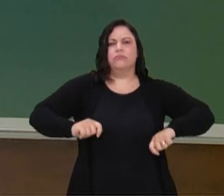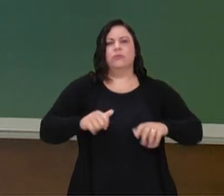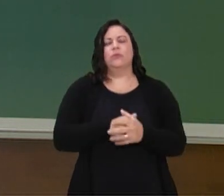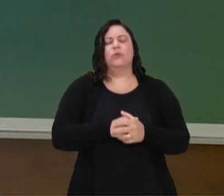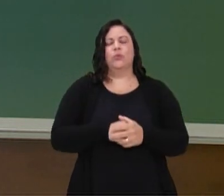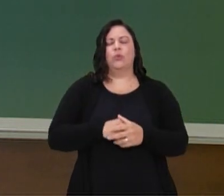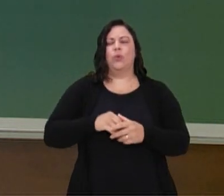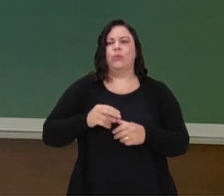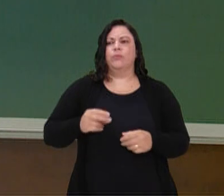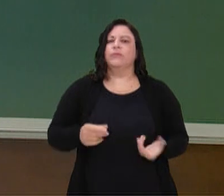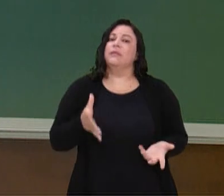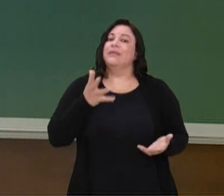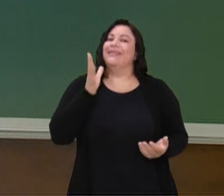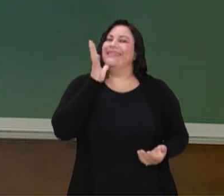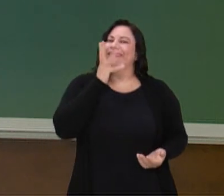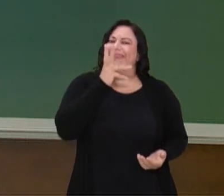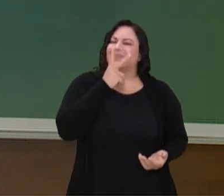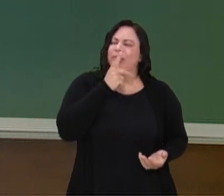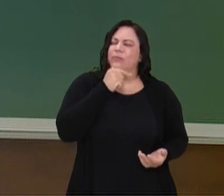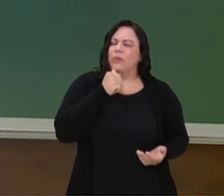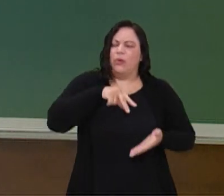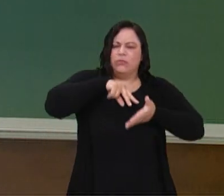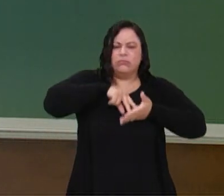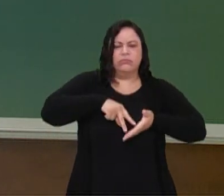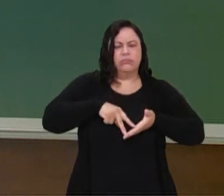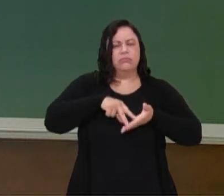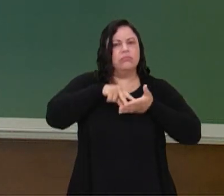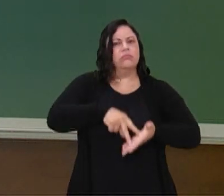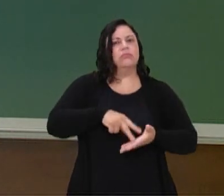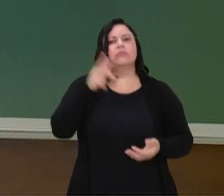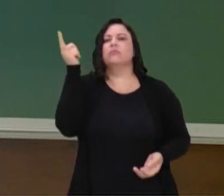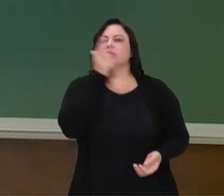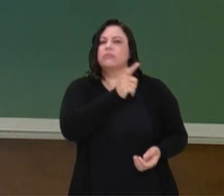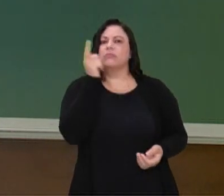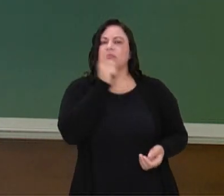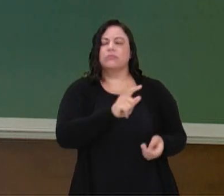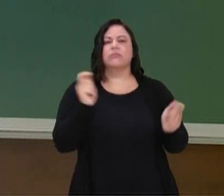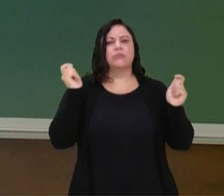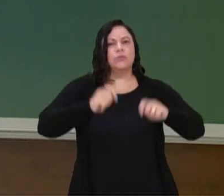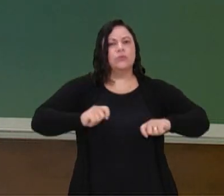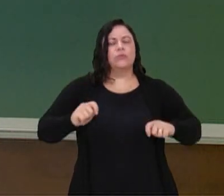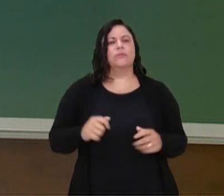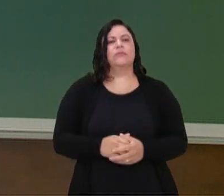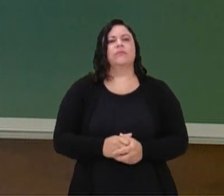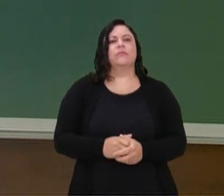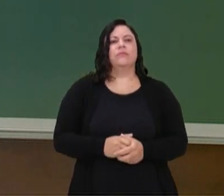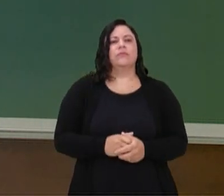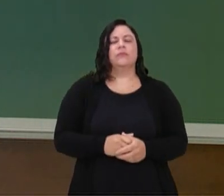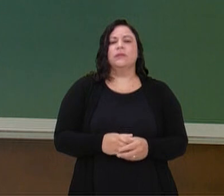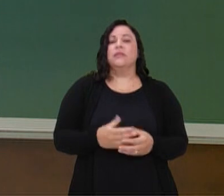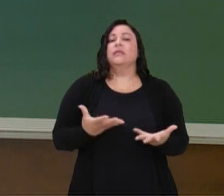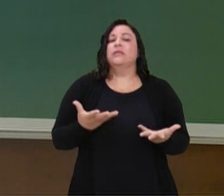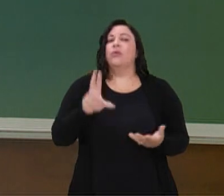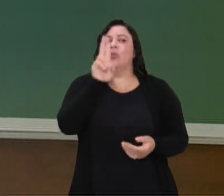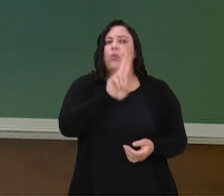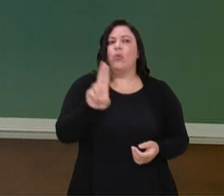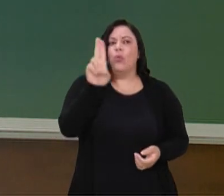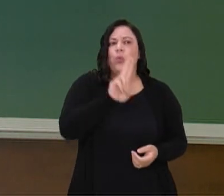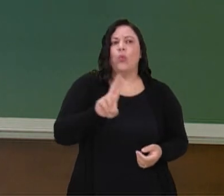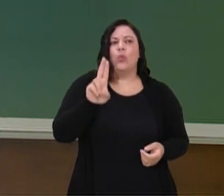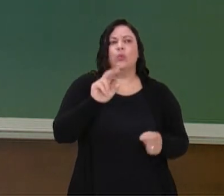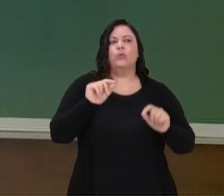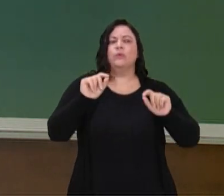longo tempo, né? E que a gente utiliza também um grandes músculos muscular, grandes músculos,